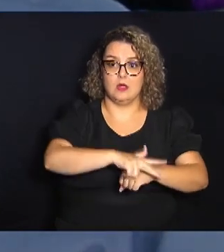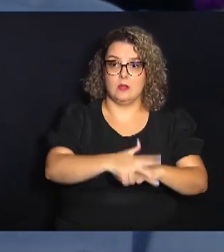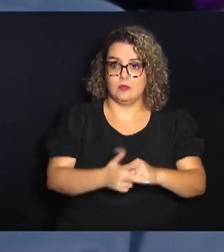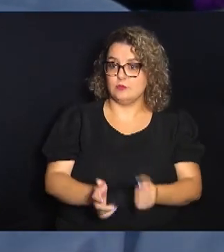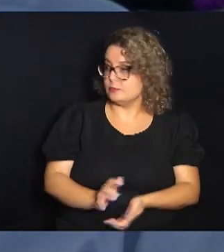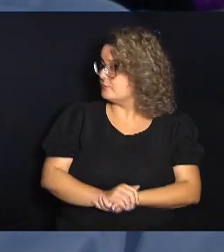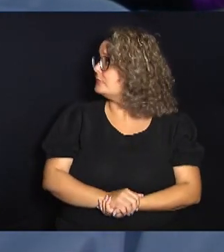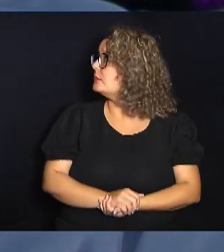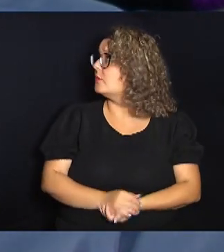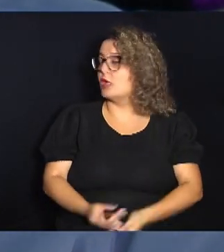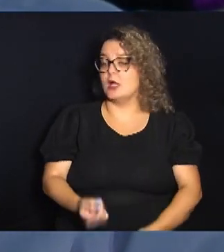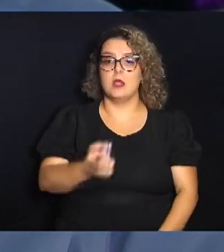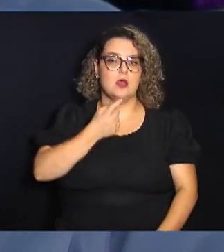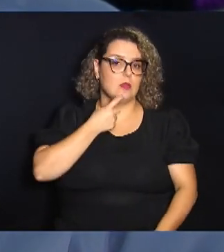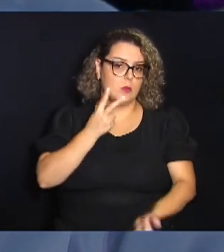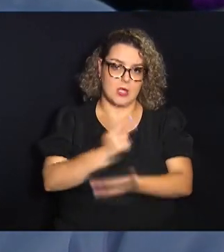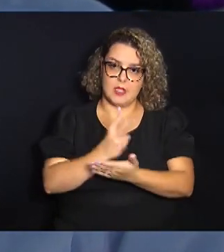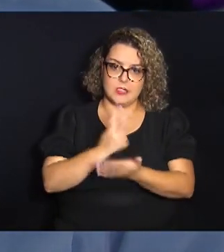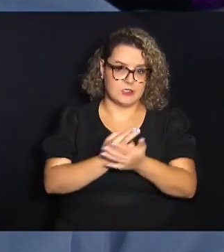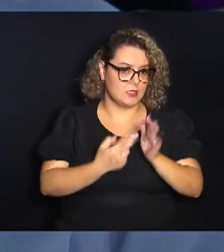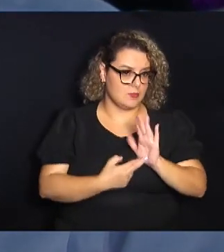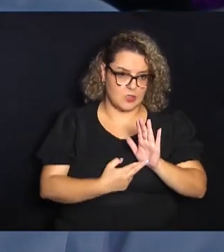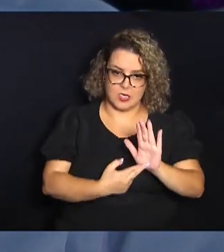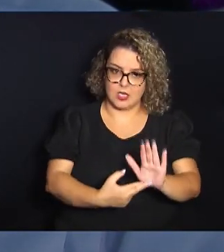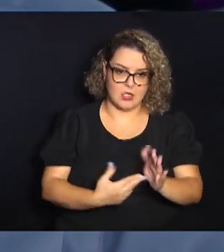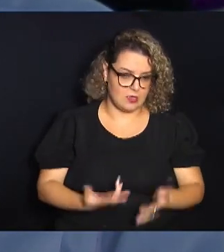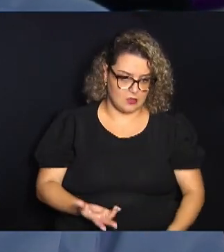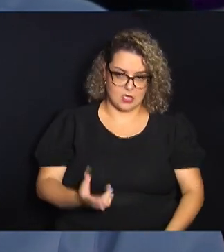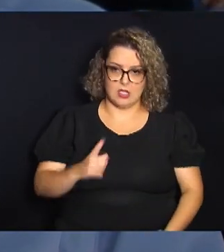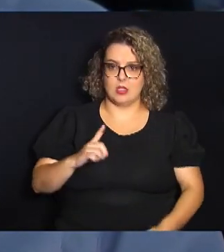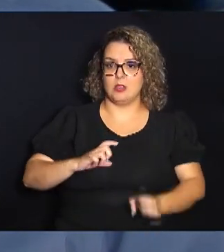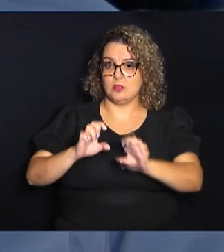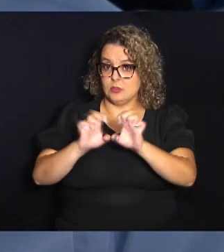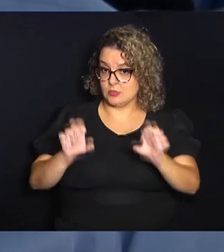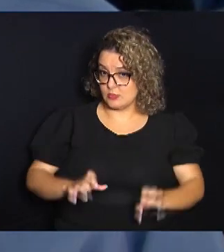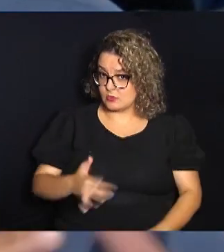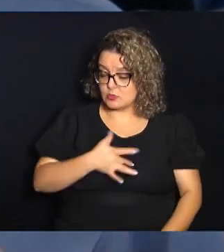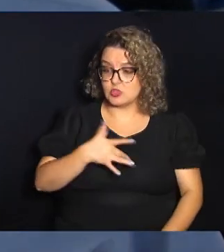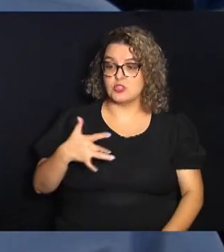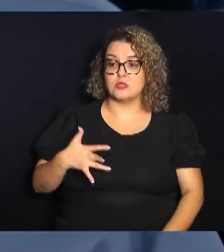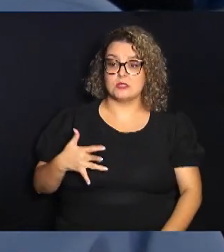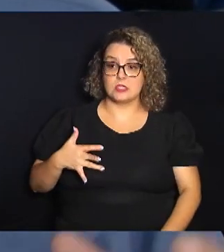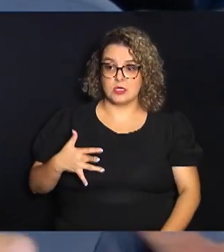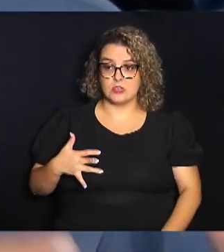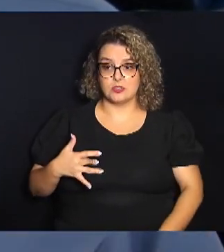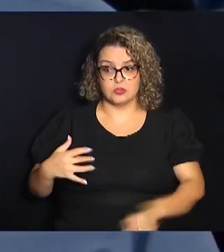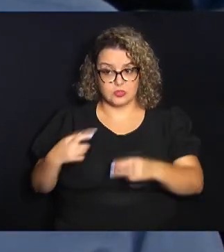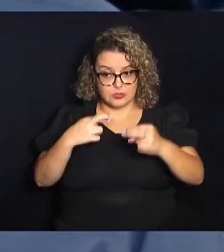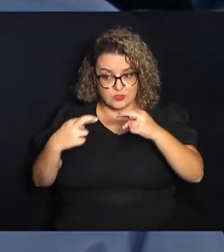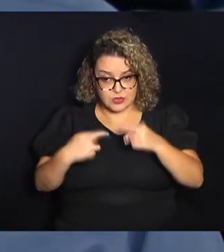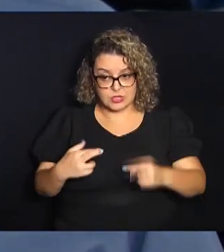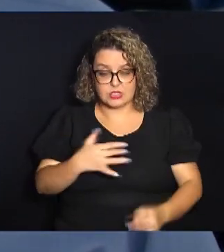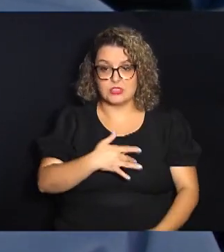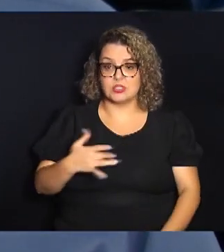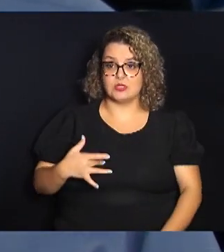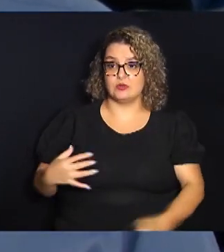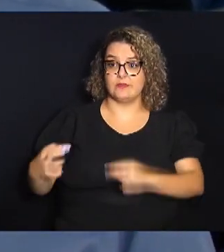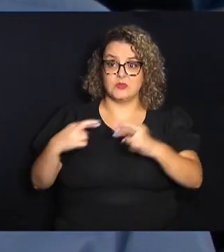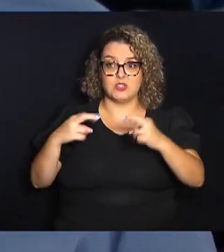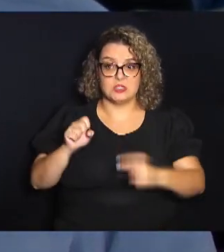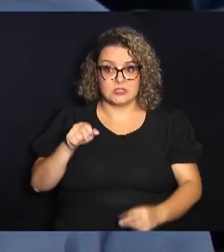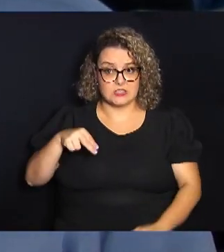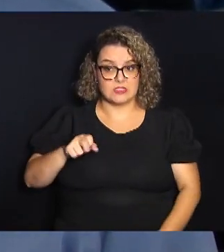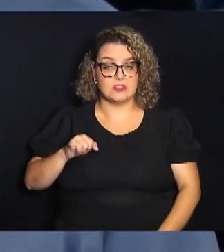Campinas é sempre referência, nós temos uma estrutura de saúde, de vigilância em saúde, de vigilância sanitária muito